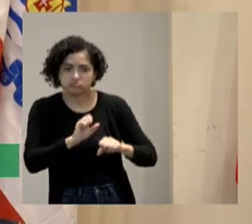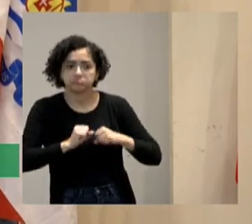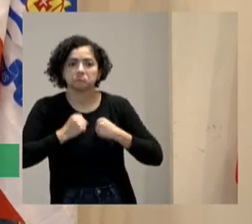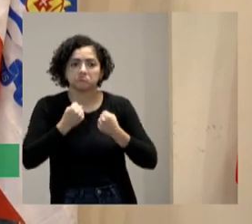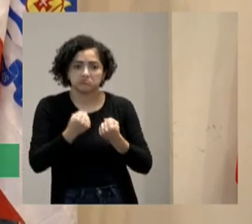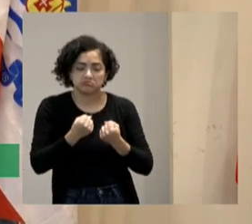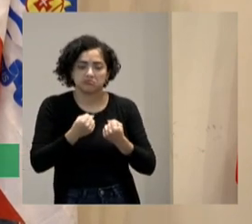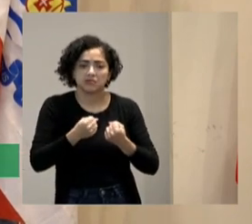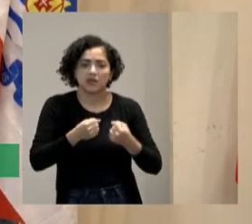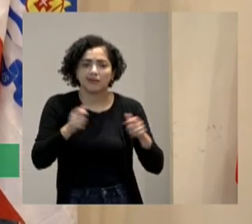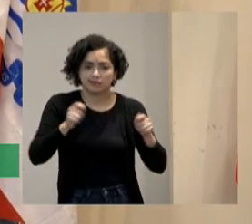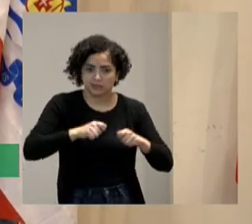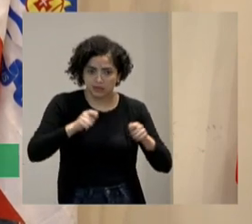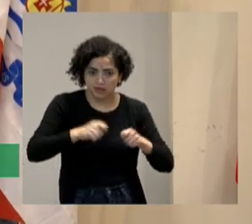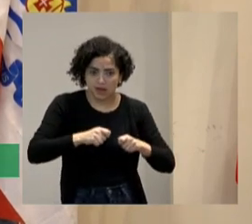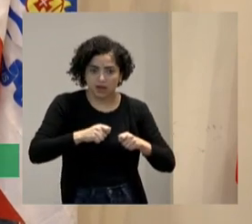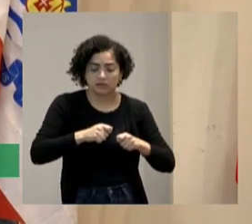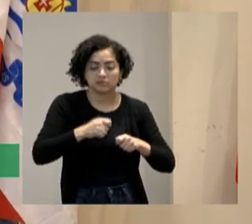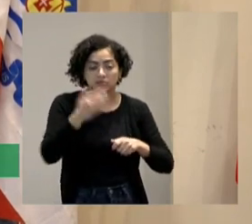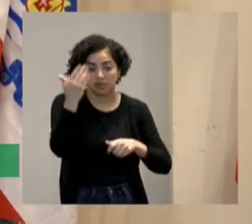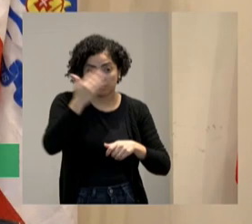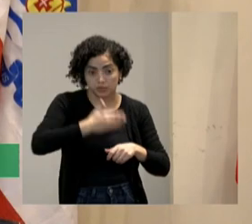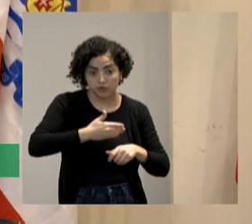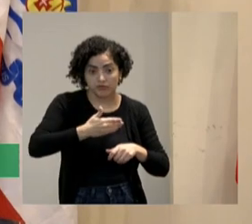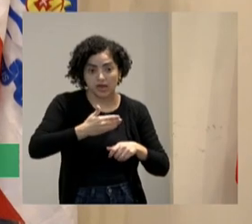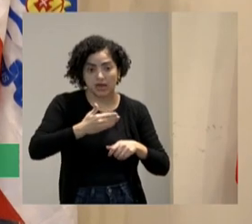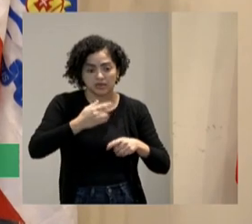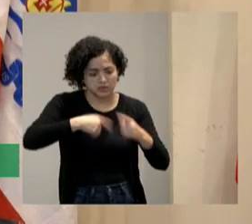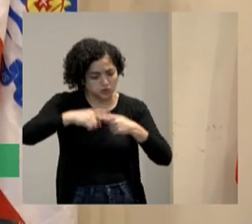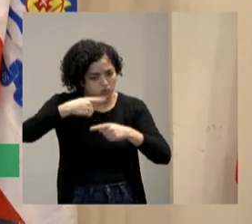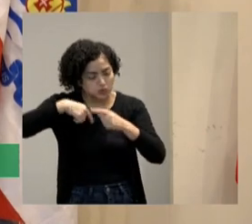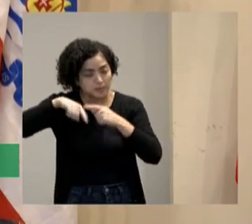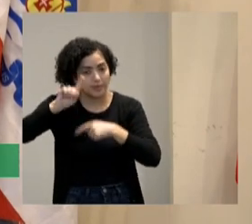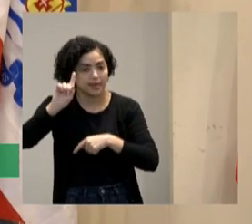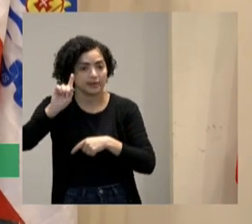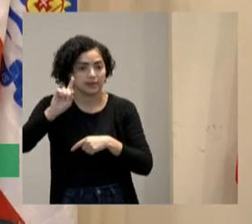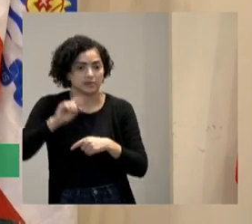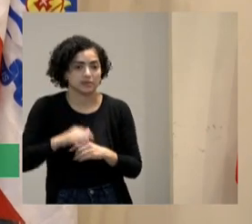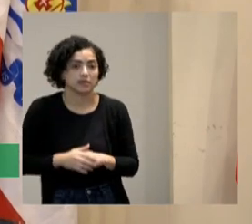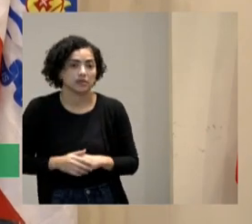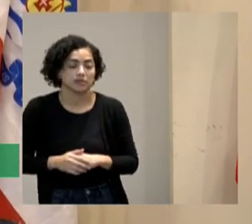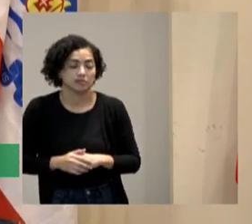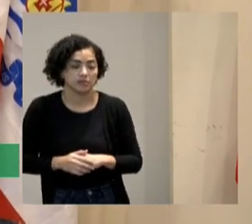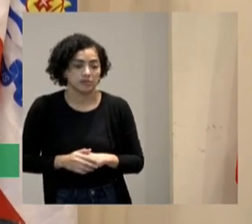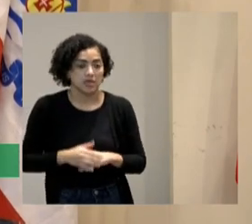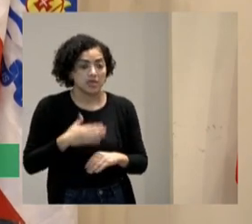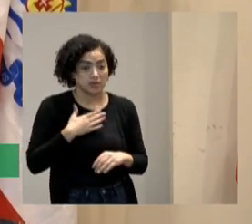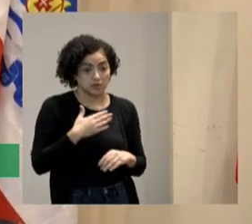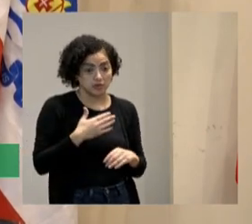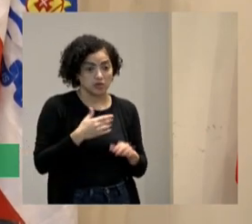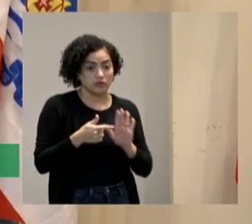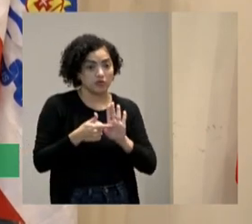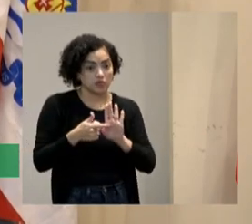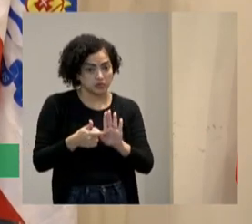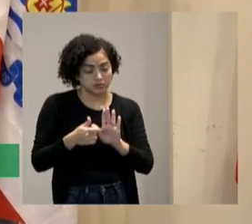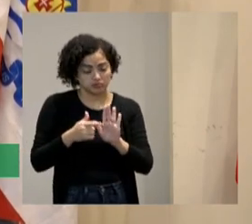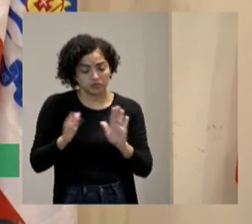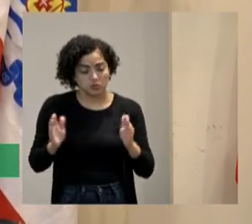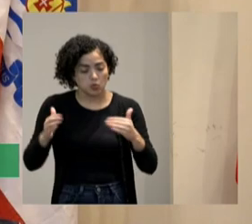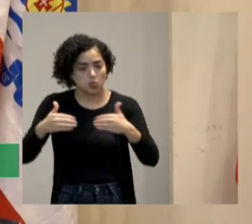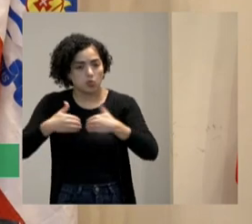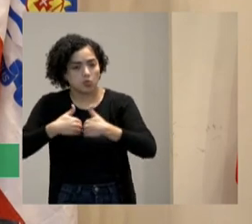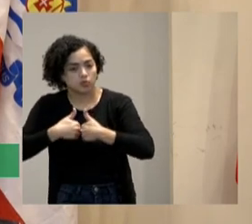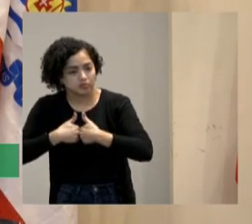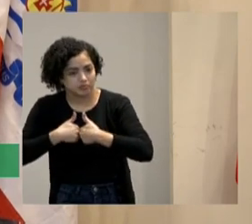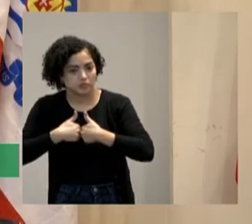voa vai e supera e aí você tem quando a gente eu vou trazer um pouco para o autista quando